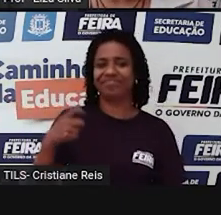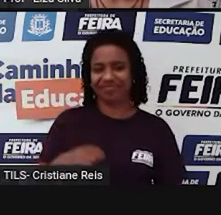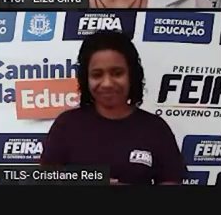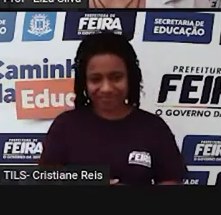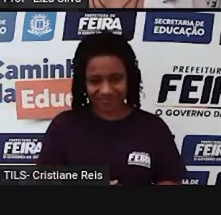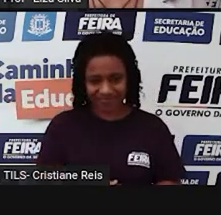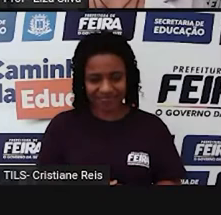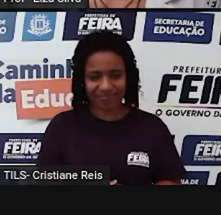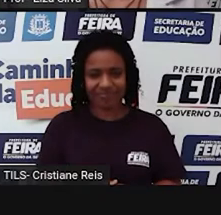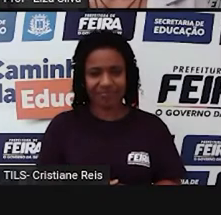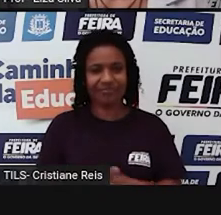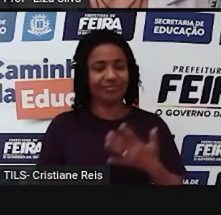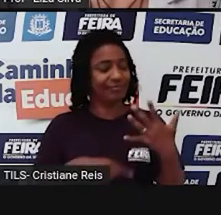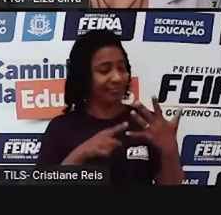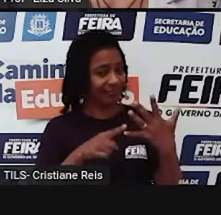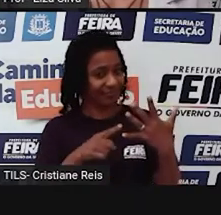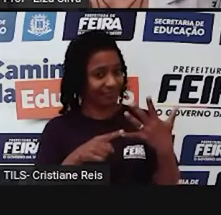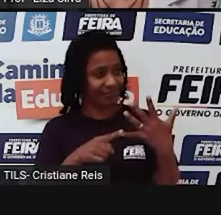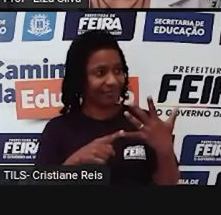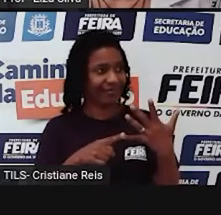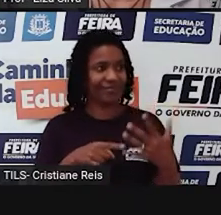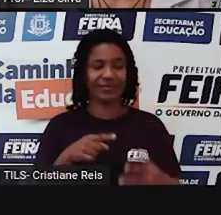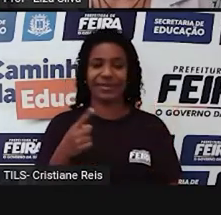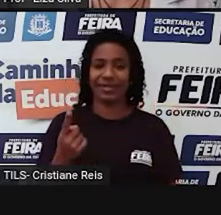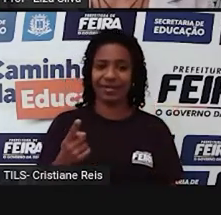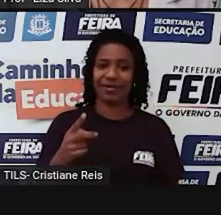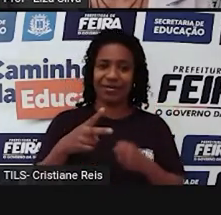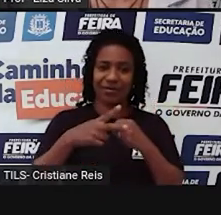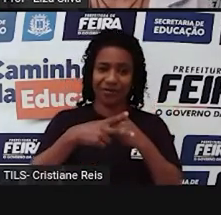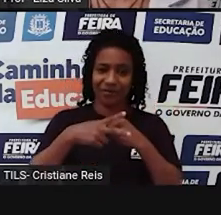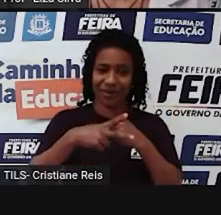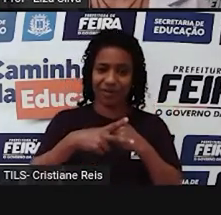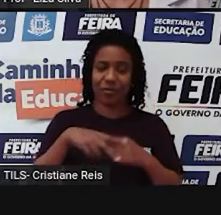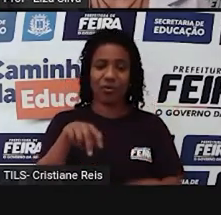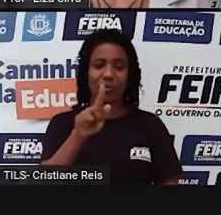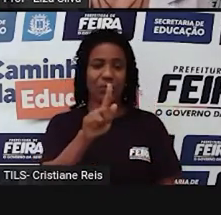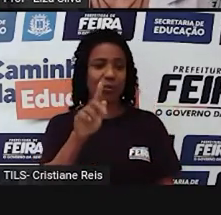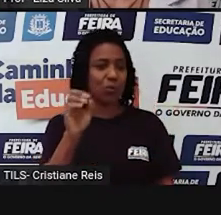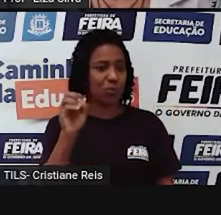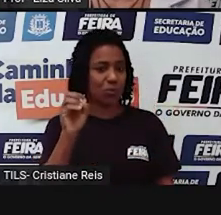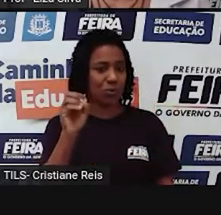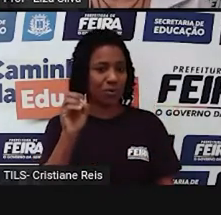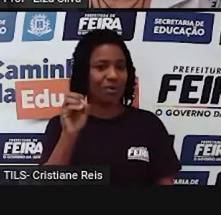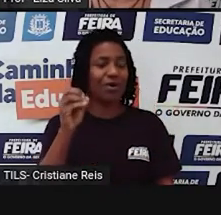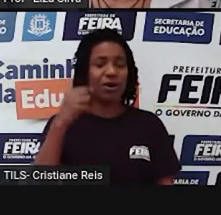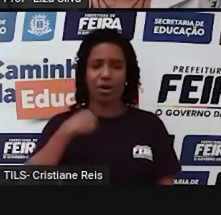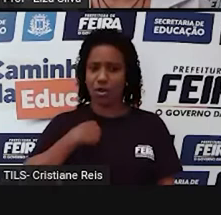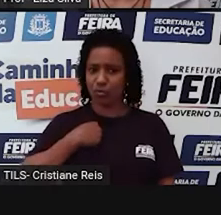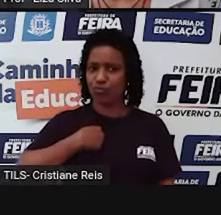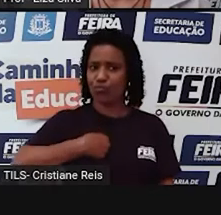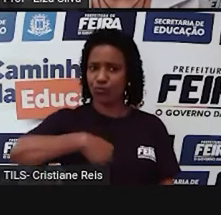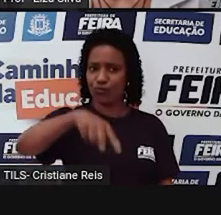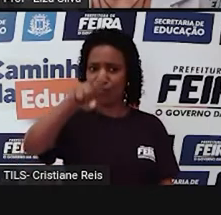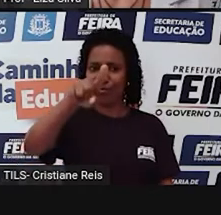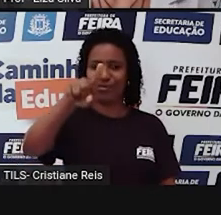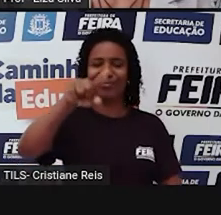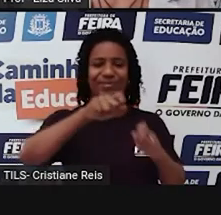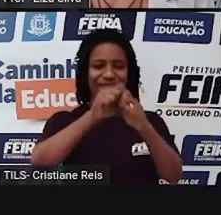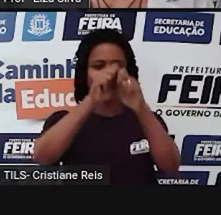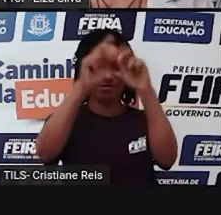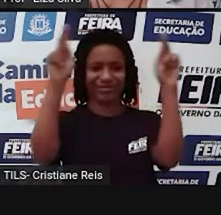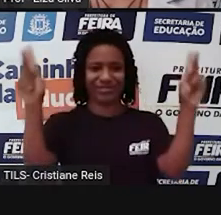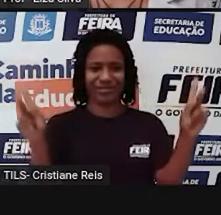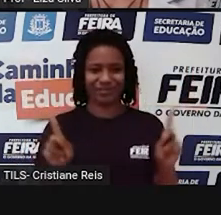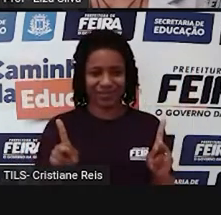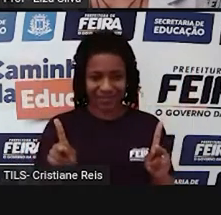go, o verbo ir. I go to the mall. Eu vou para o shopping. É uma situação presente. I